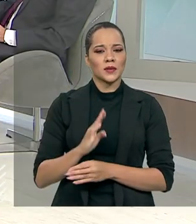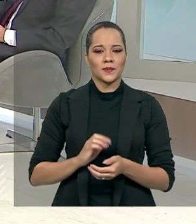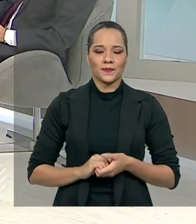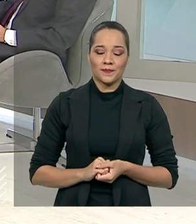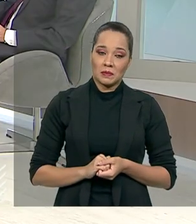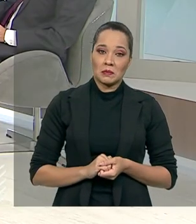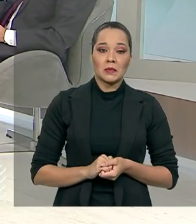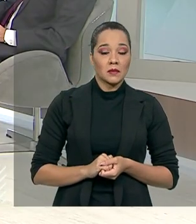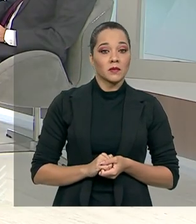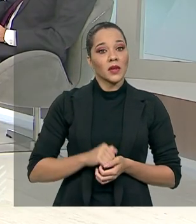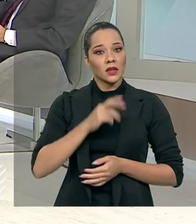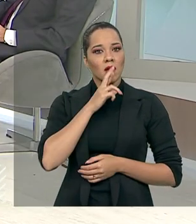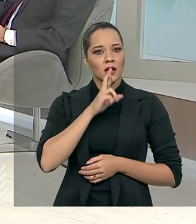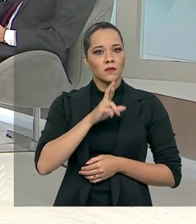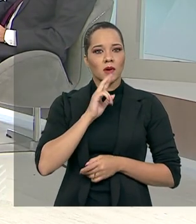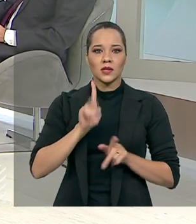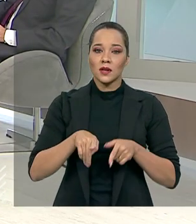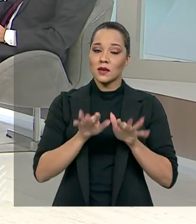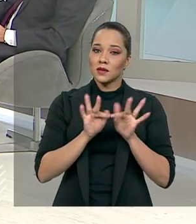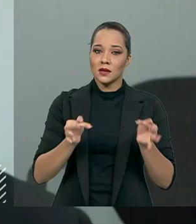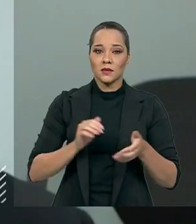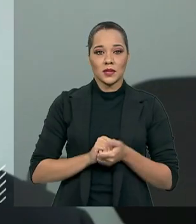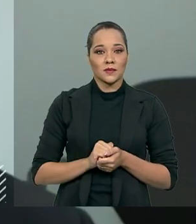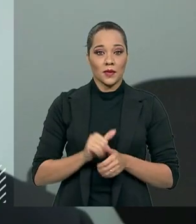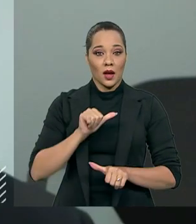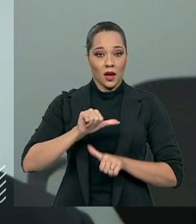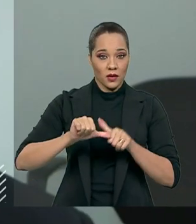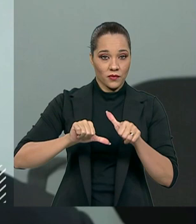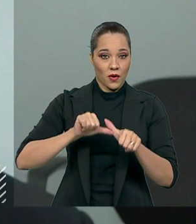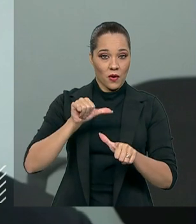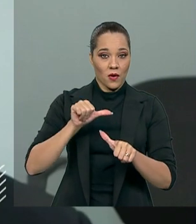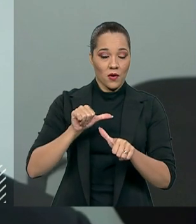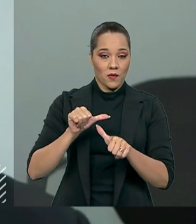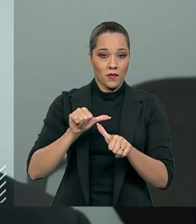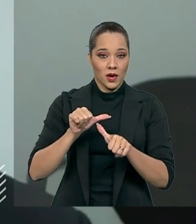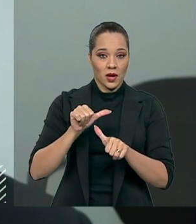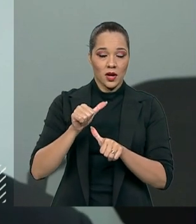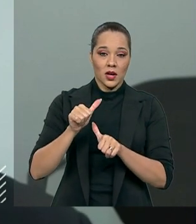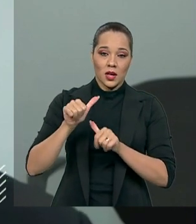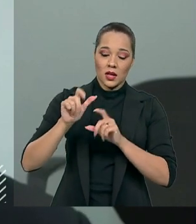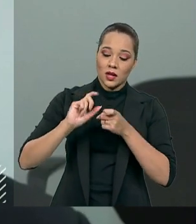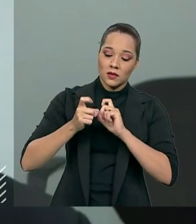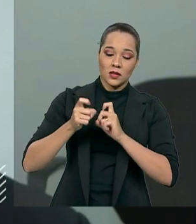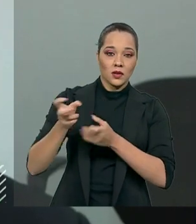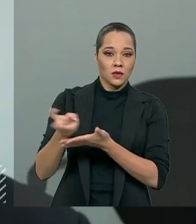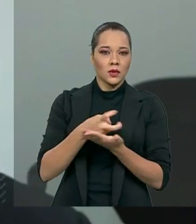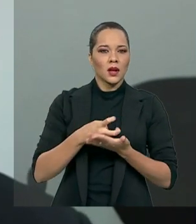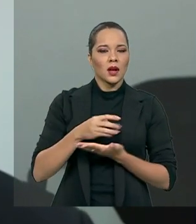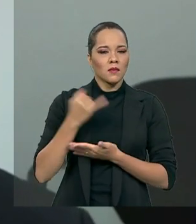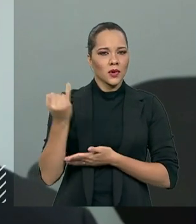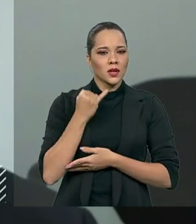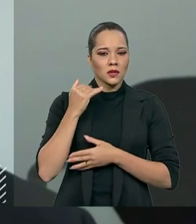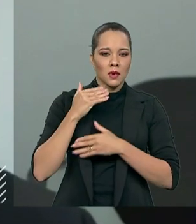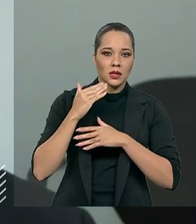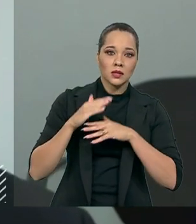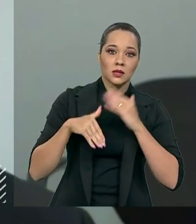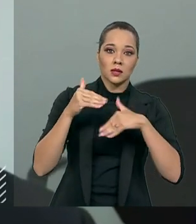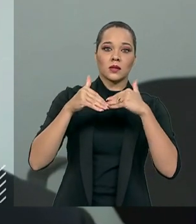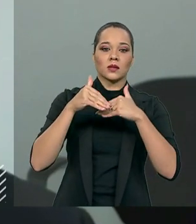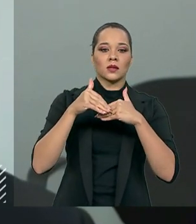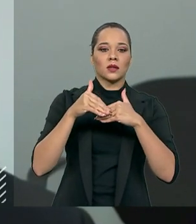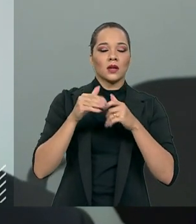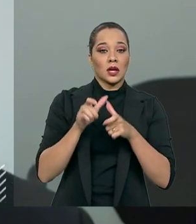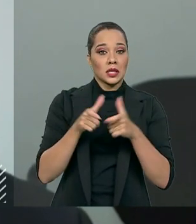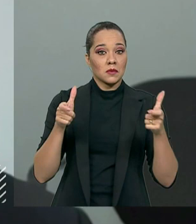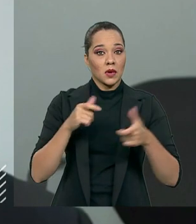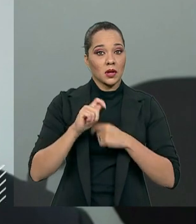é muito simples. A reforma tributária é importante para acelerar o crescimento econômico e que